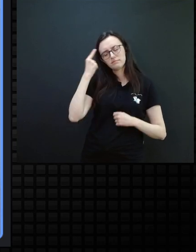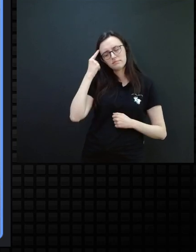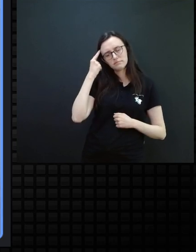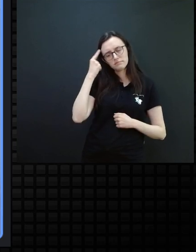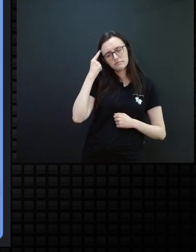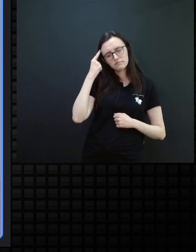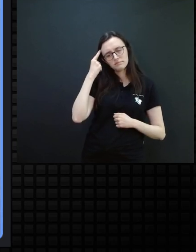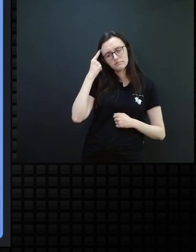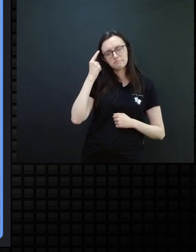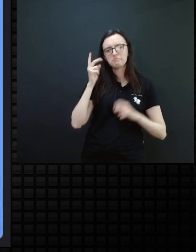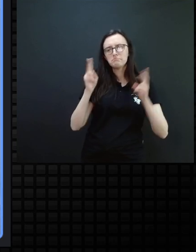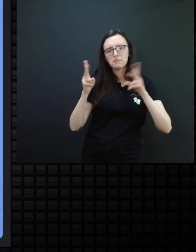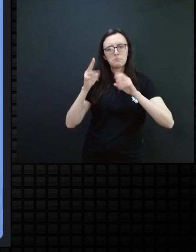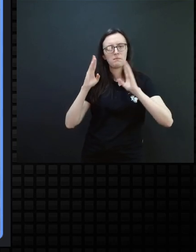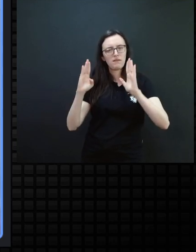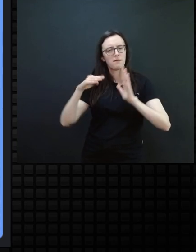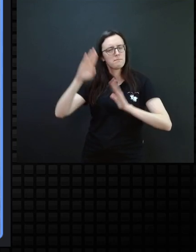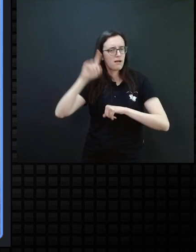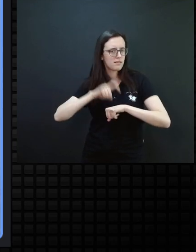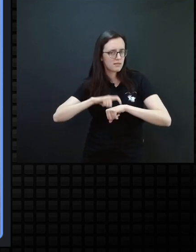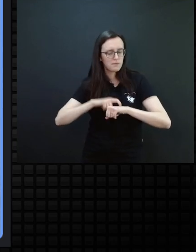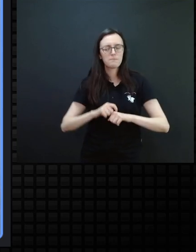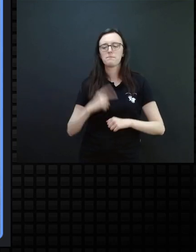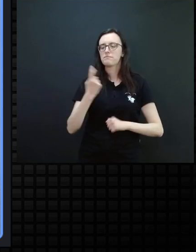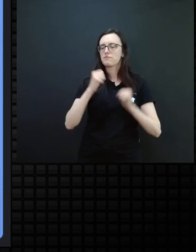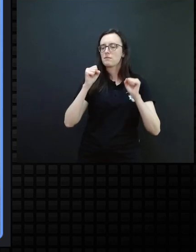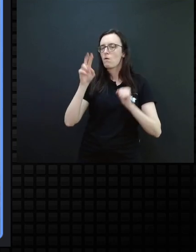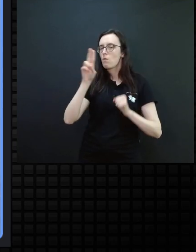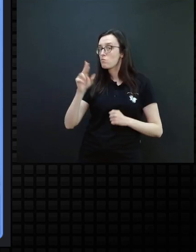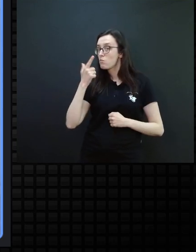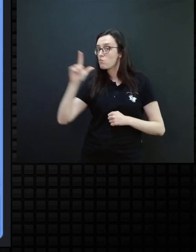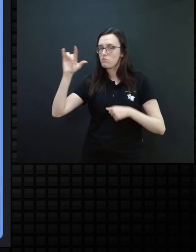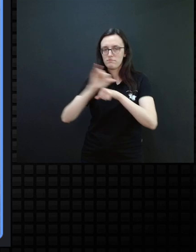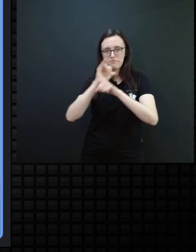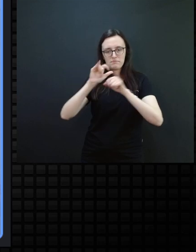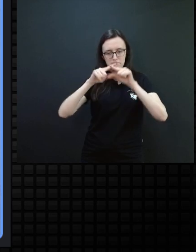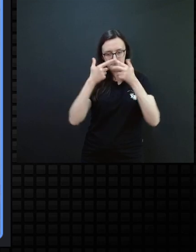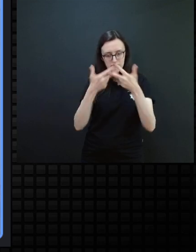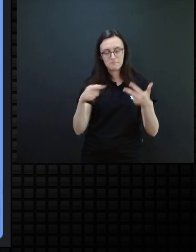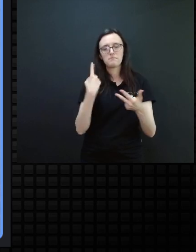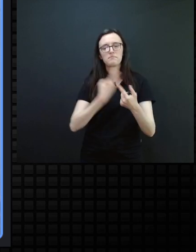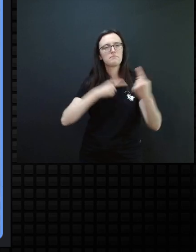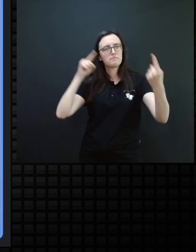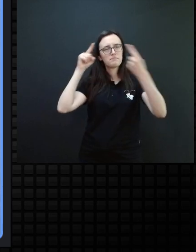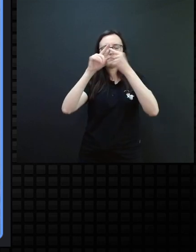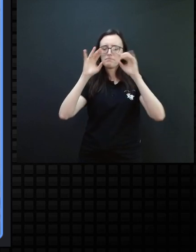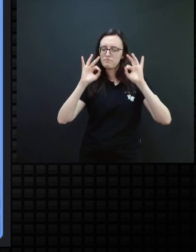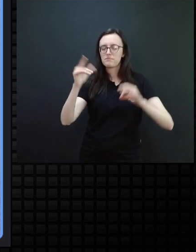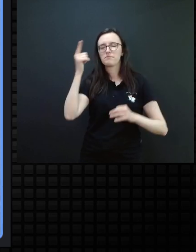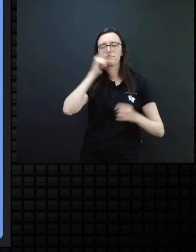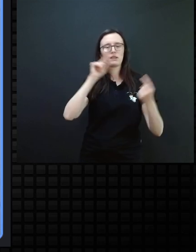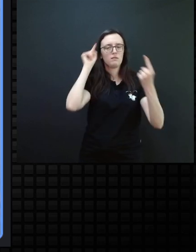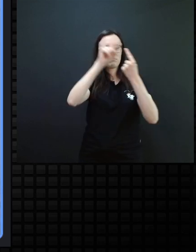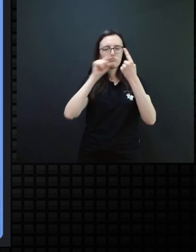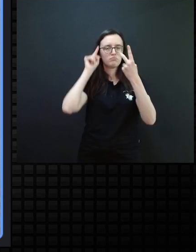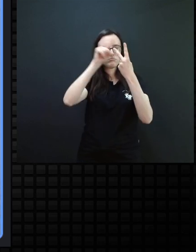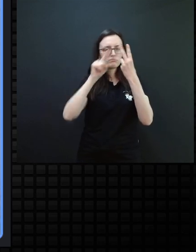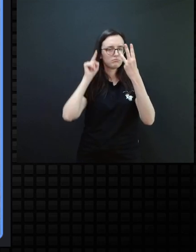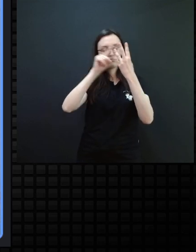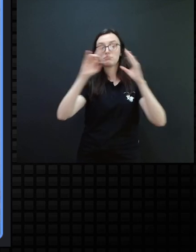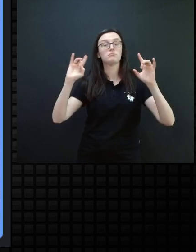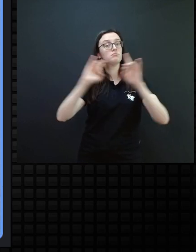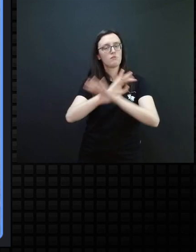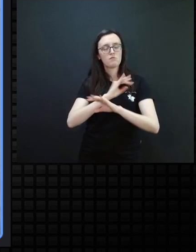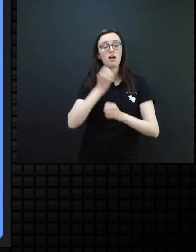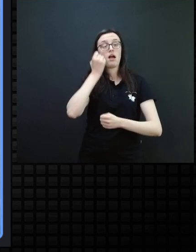tempo na mesma fase, utilizar outros recursos para alcançarmos os objetivos. Então, para